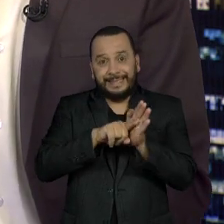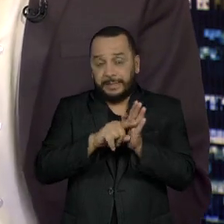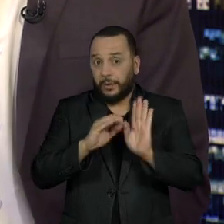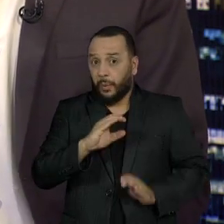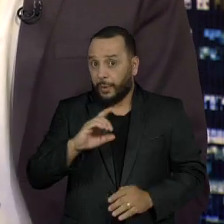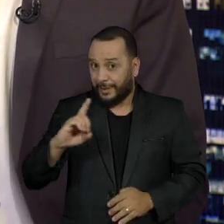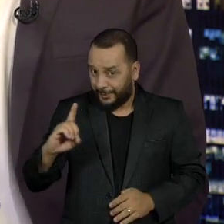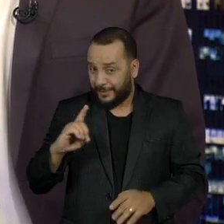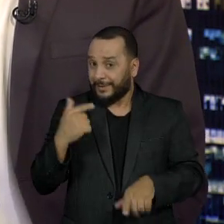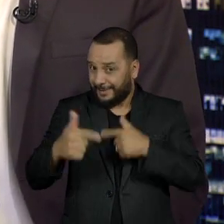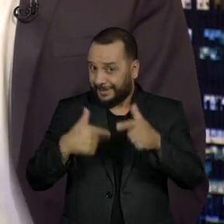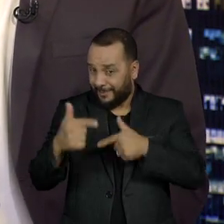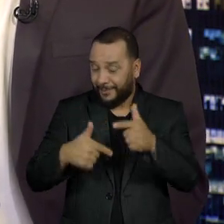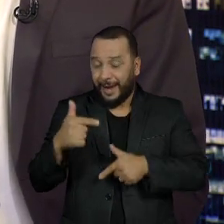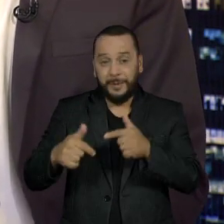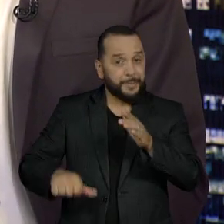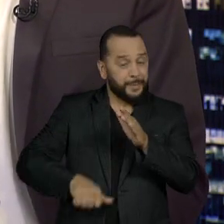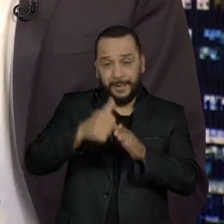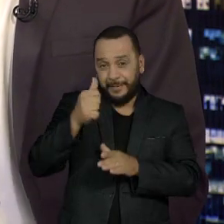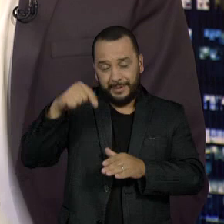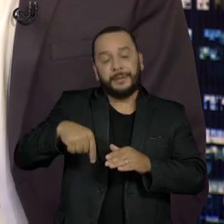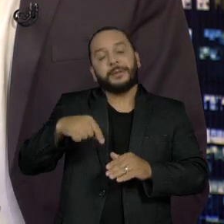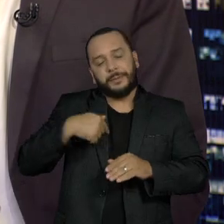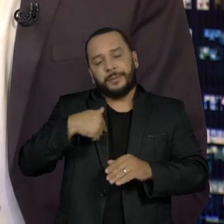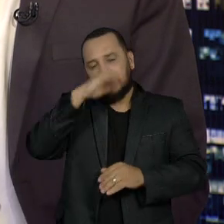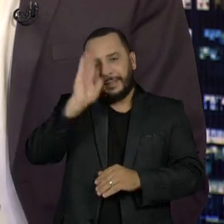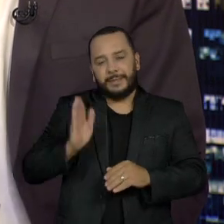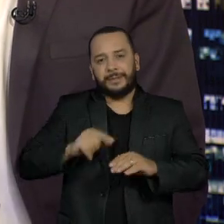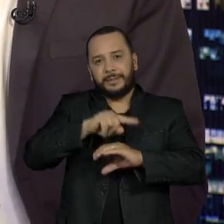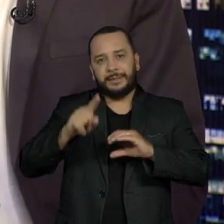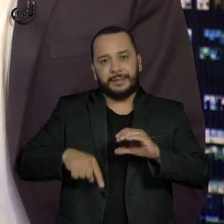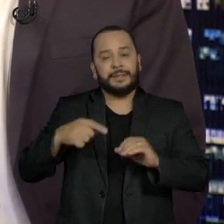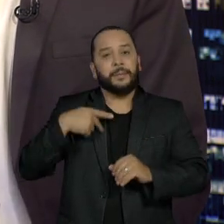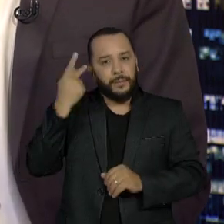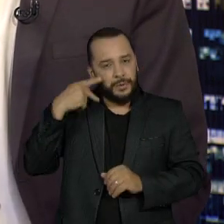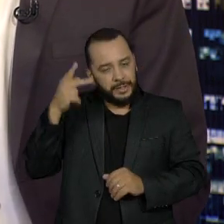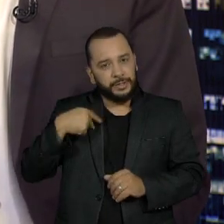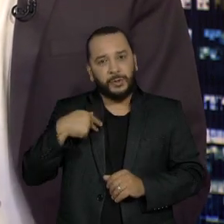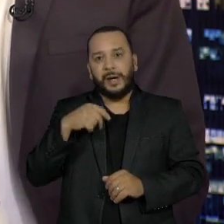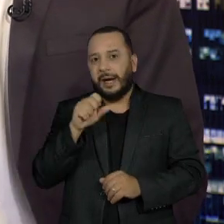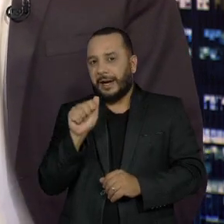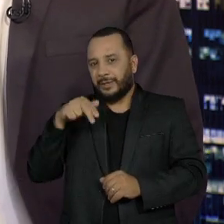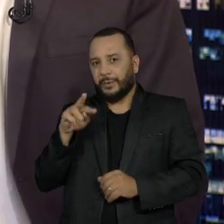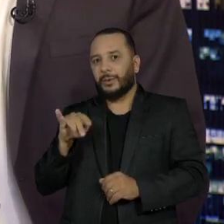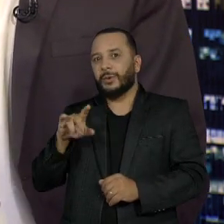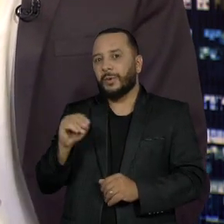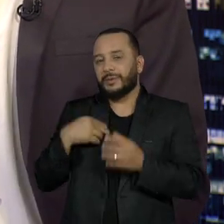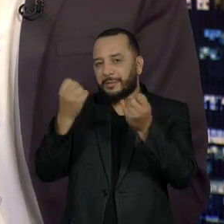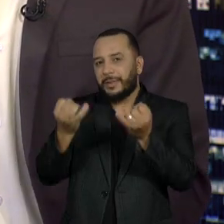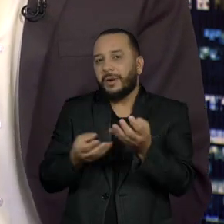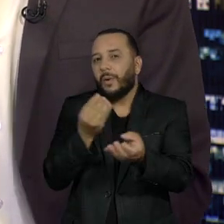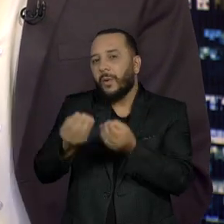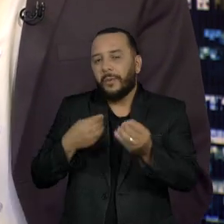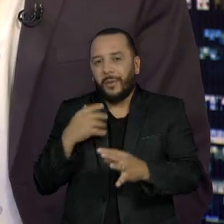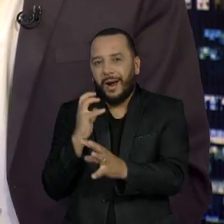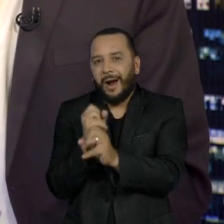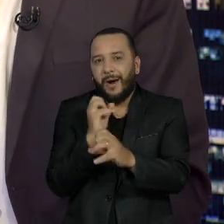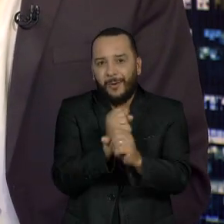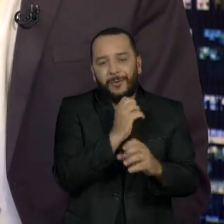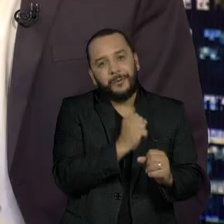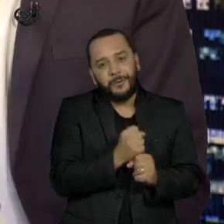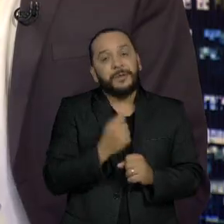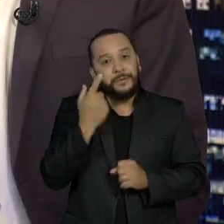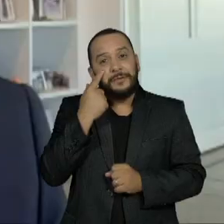trabalho inédito no Brasil, o cientista político e sociólogo Antônio Lavareda, explica a matemática que pode determinar o